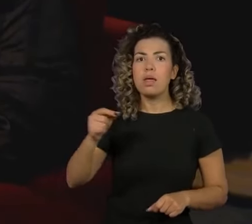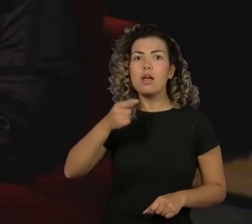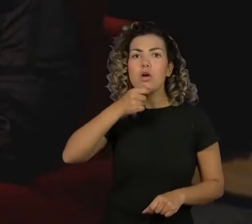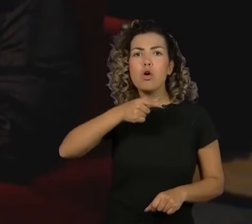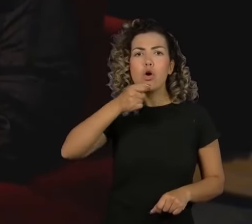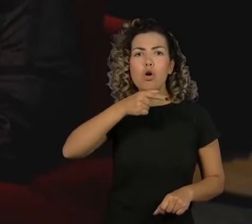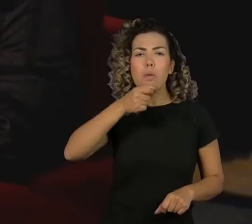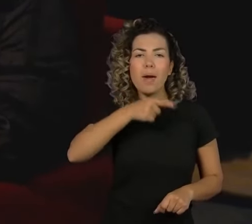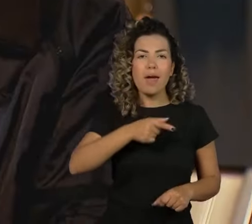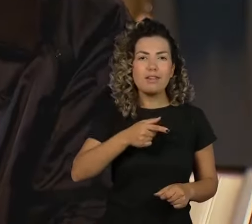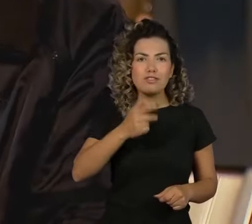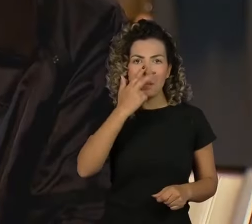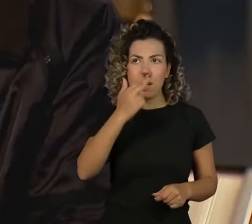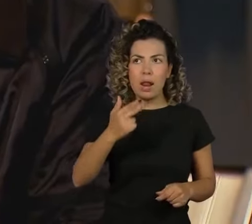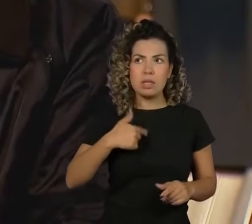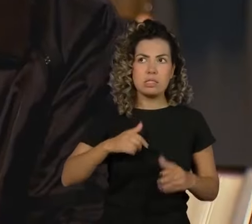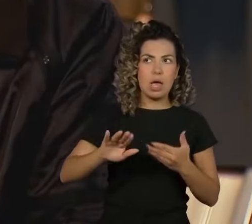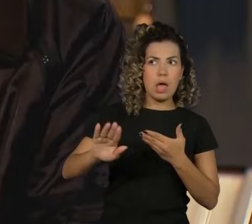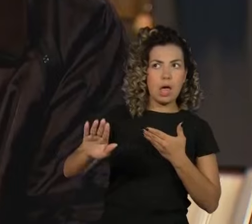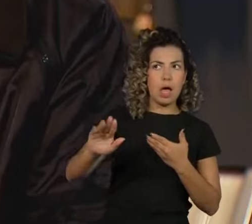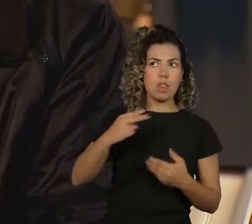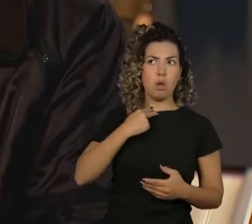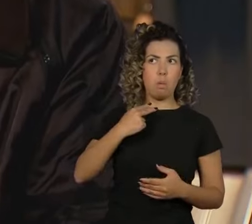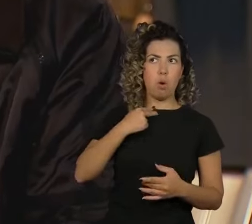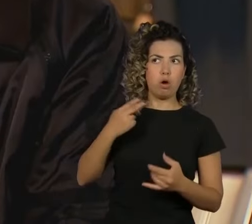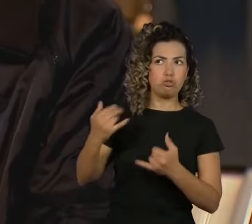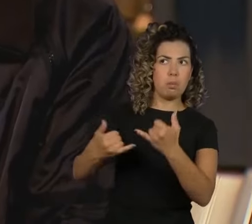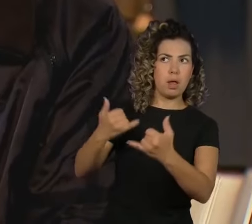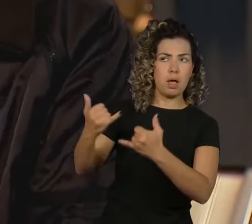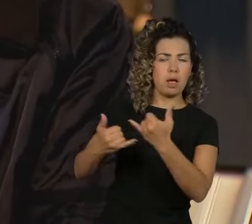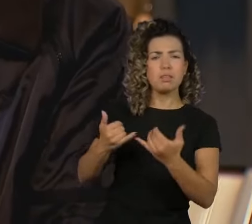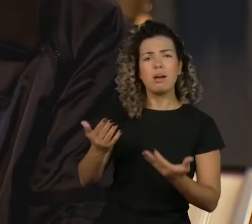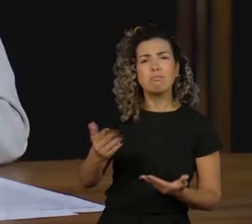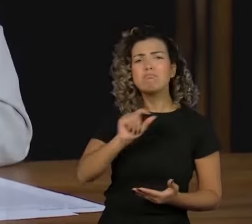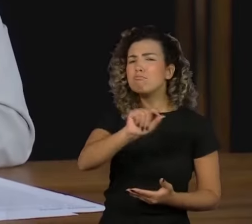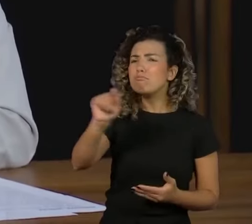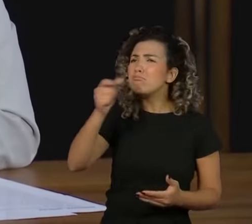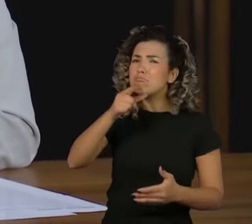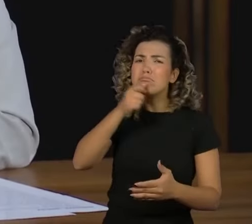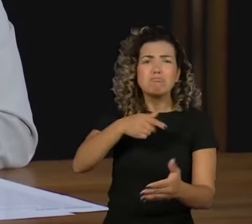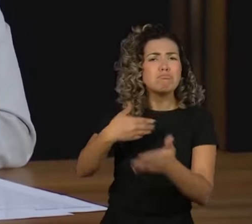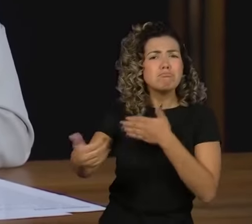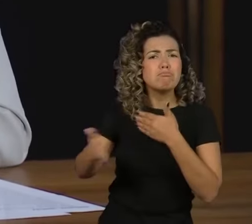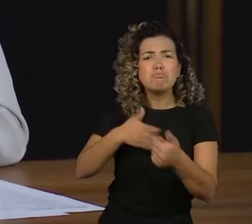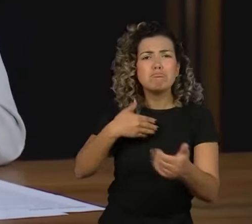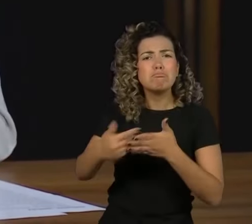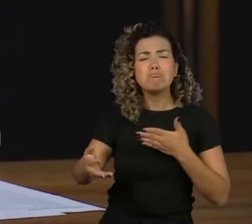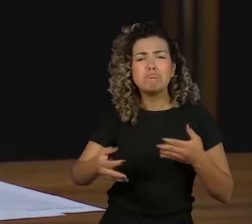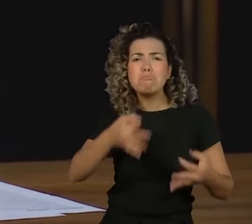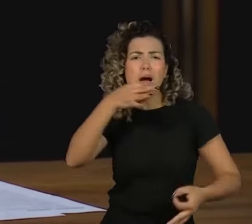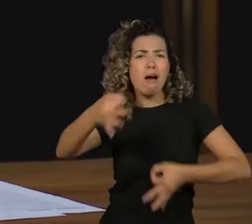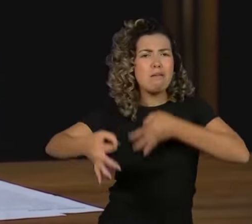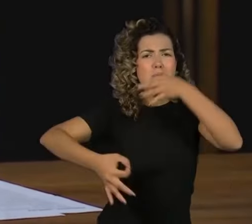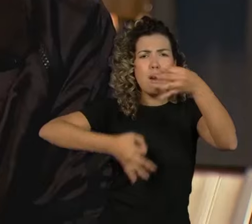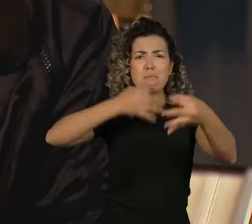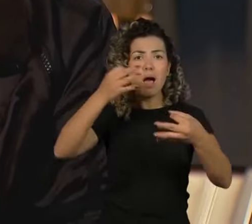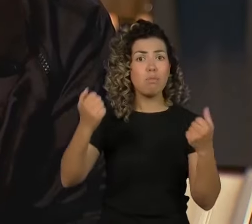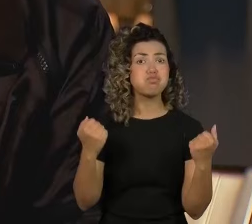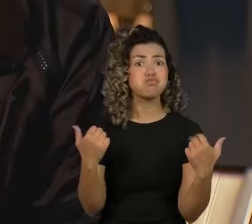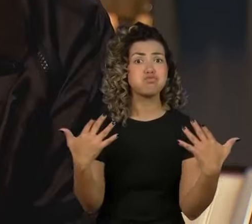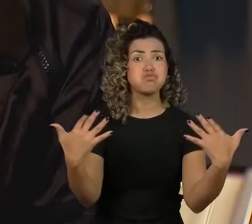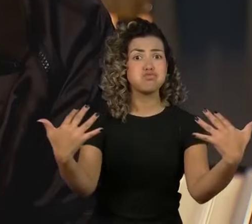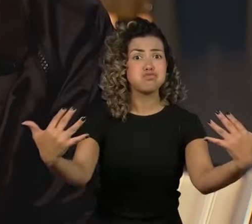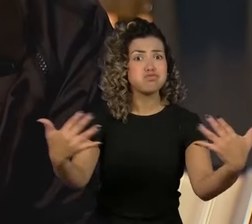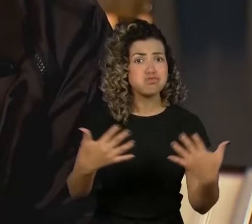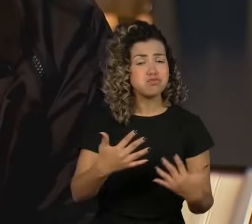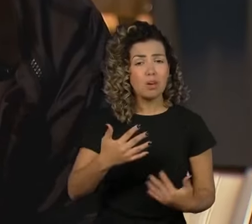que se comportar com isso, não. E muitos não se importam. se importam. Segue. E casa cheia. Isso. cheia. Exato. Eu fui no Fritada.